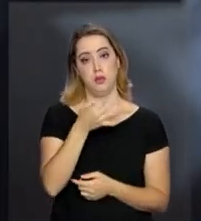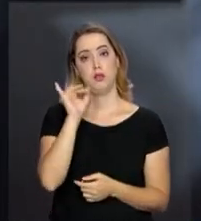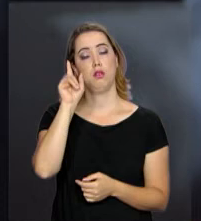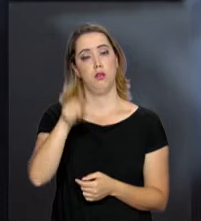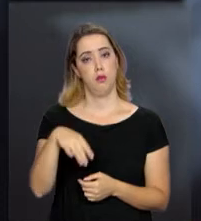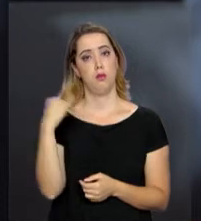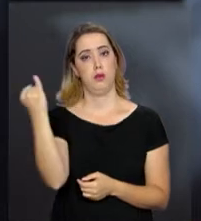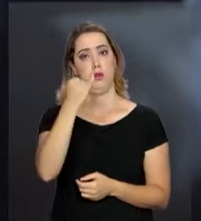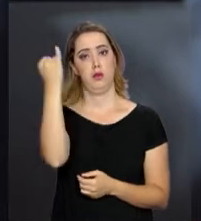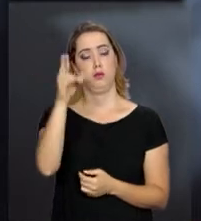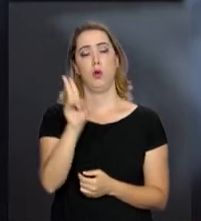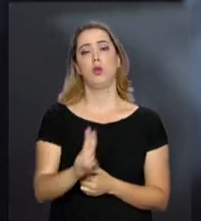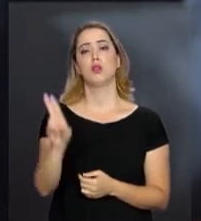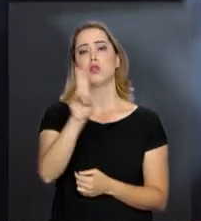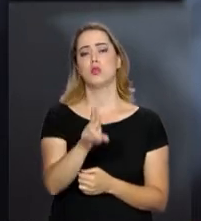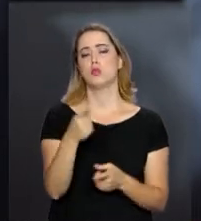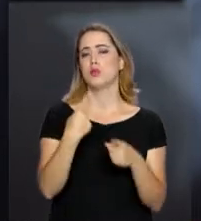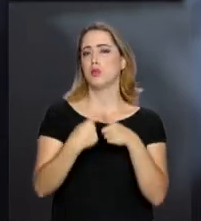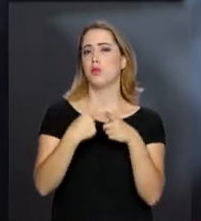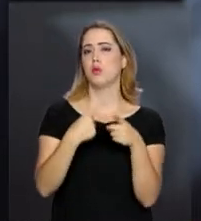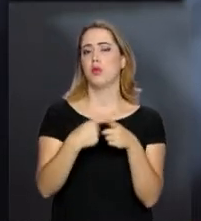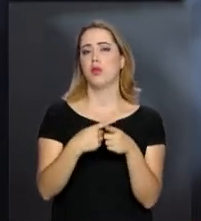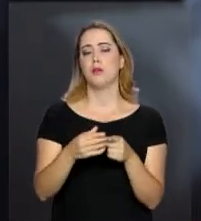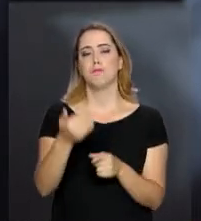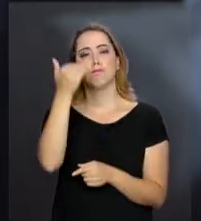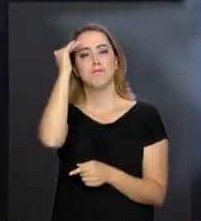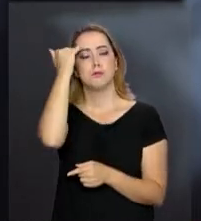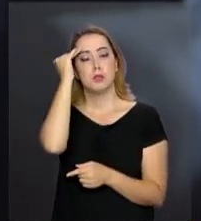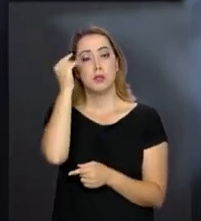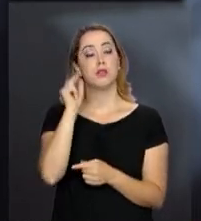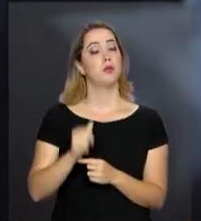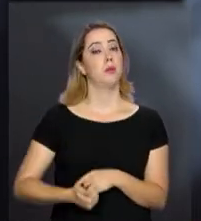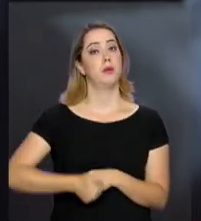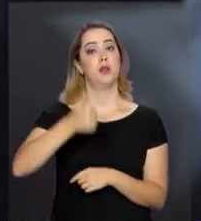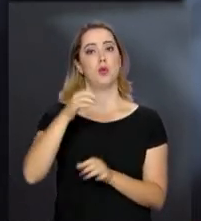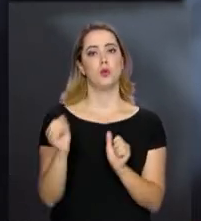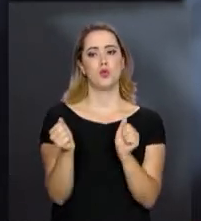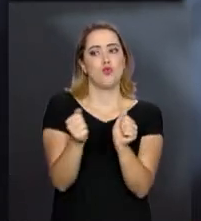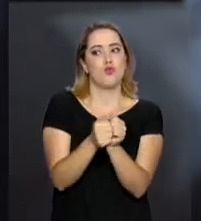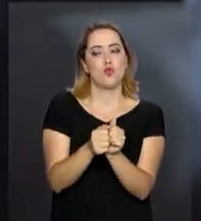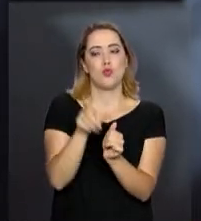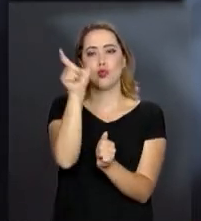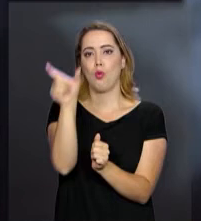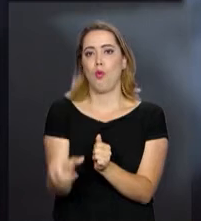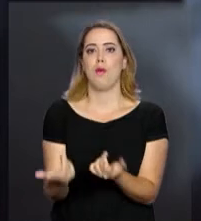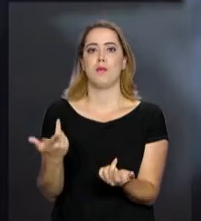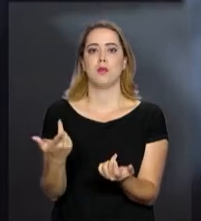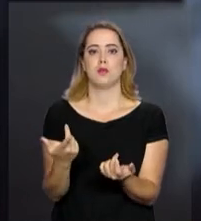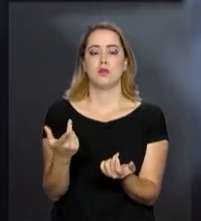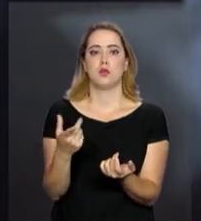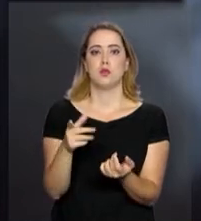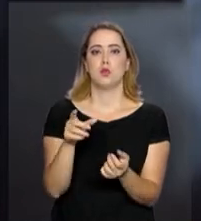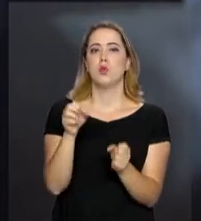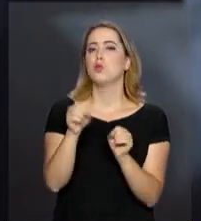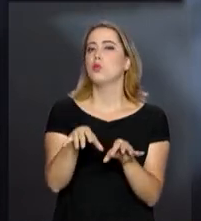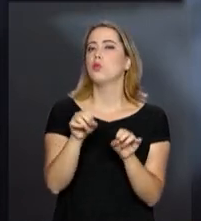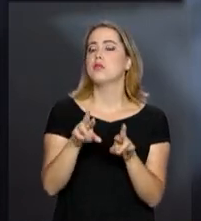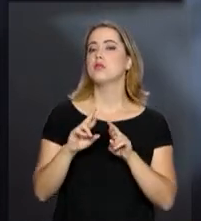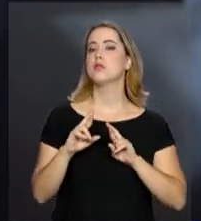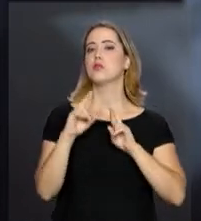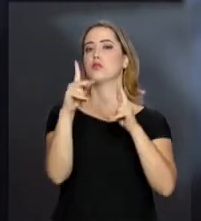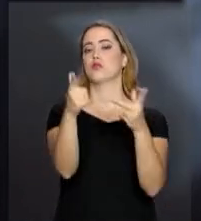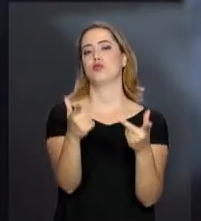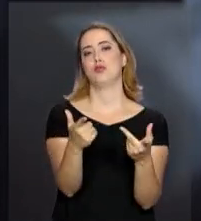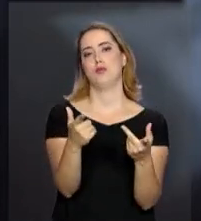porque os conhecimentos são melhor sedimentados já junto ao instrutor numa aula diferente da teórica